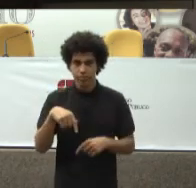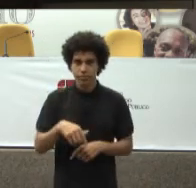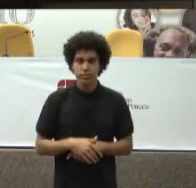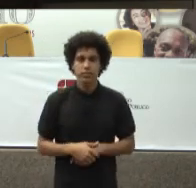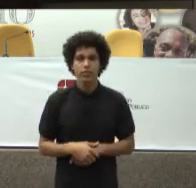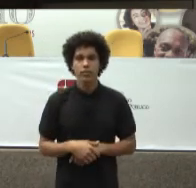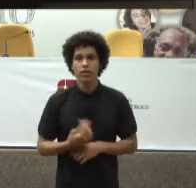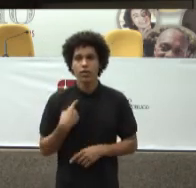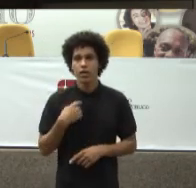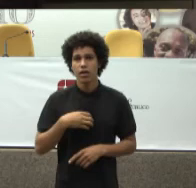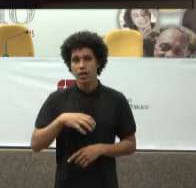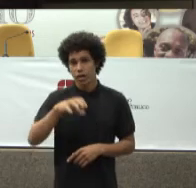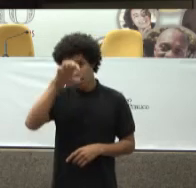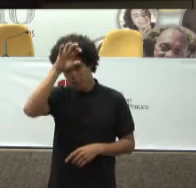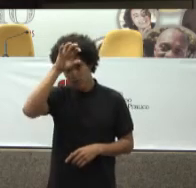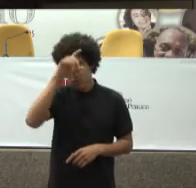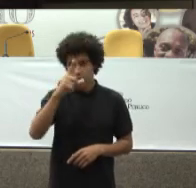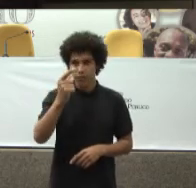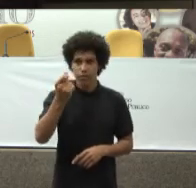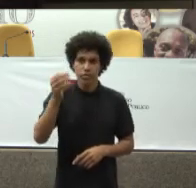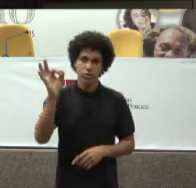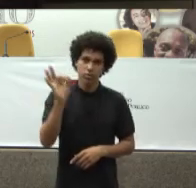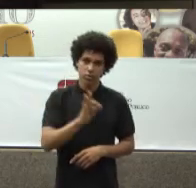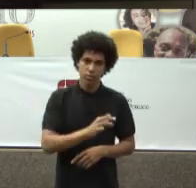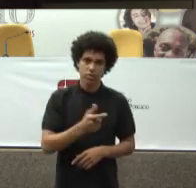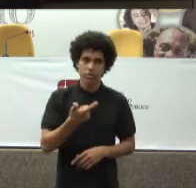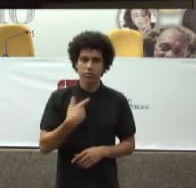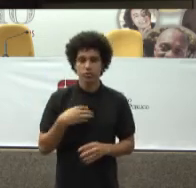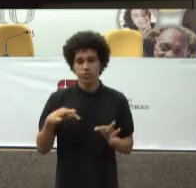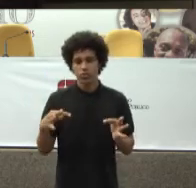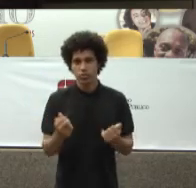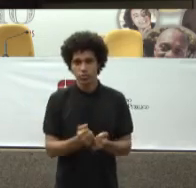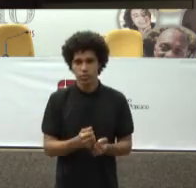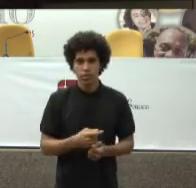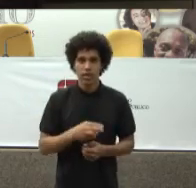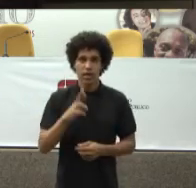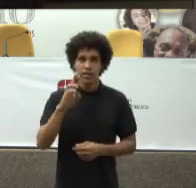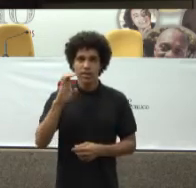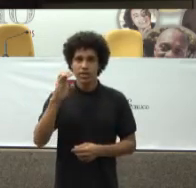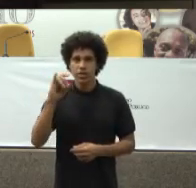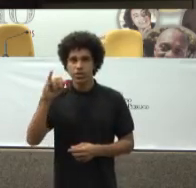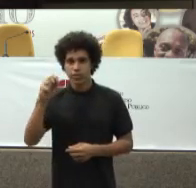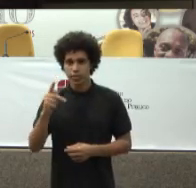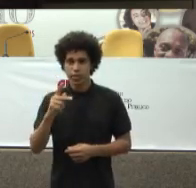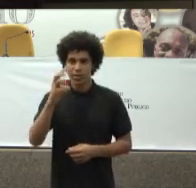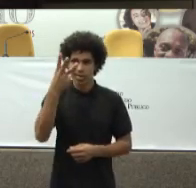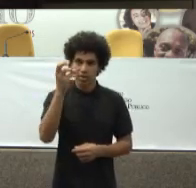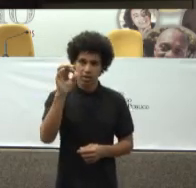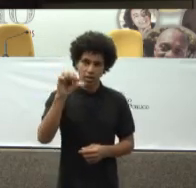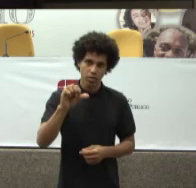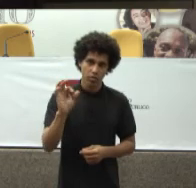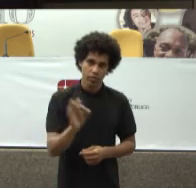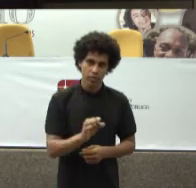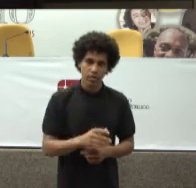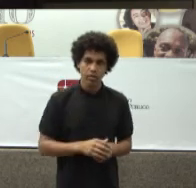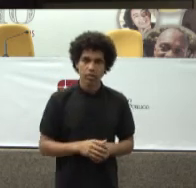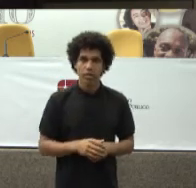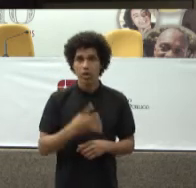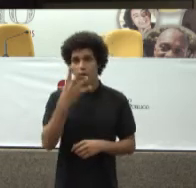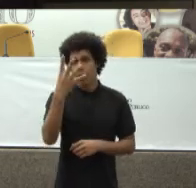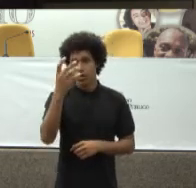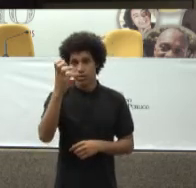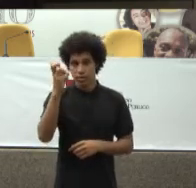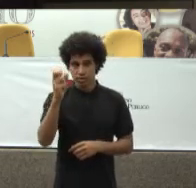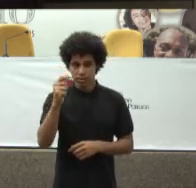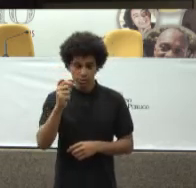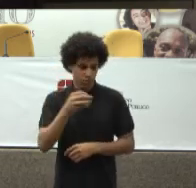medicamentos Amazonas 22% dos casos Sergipe 39% 47% No